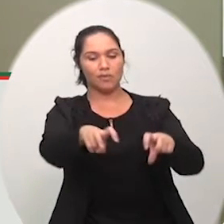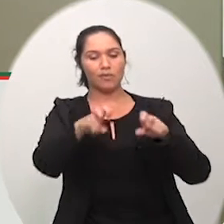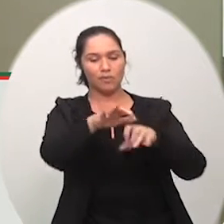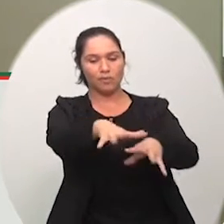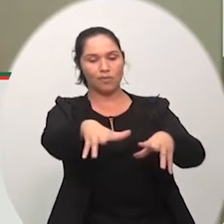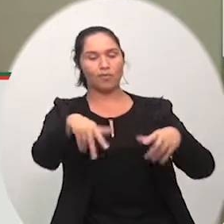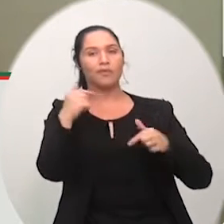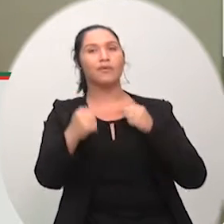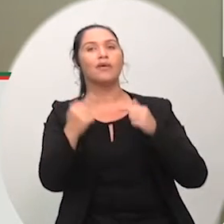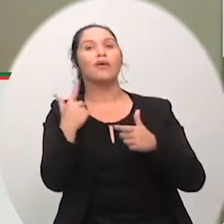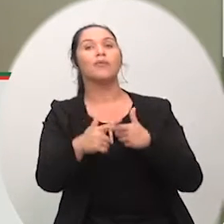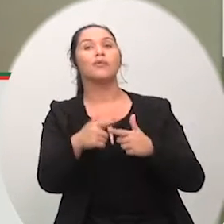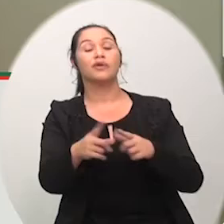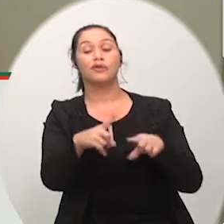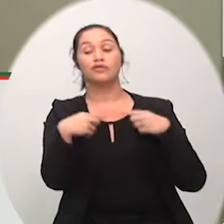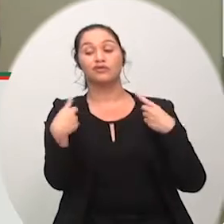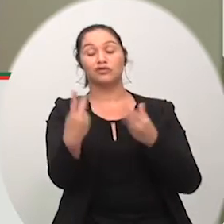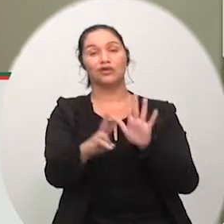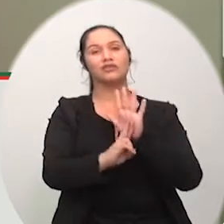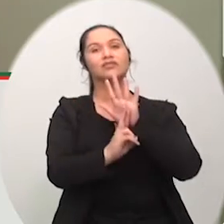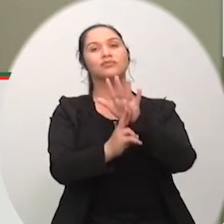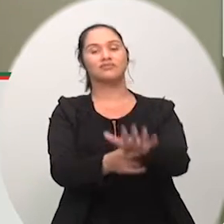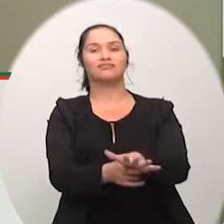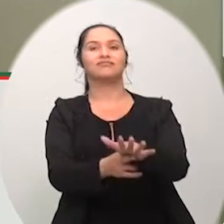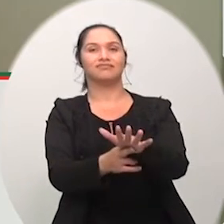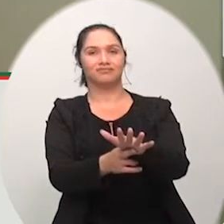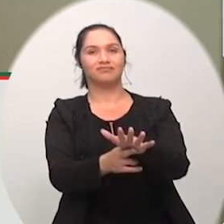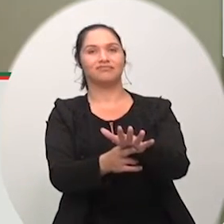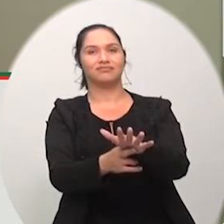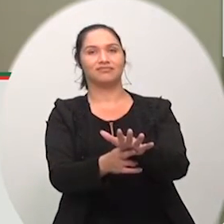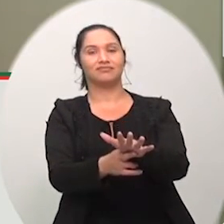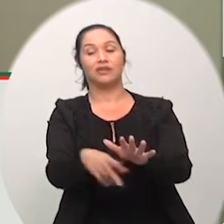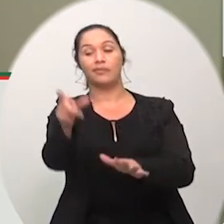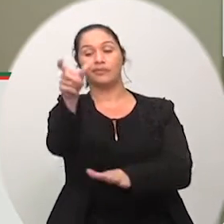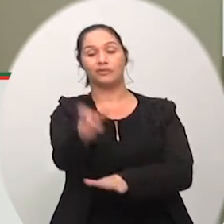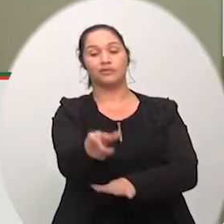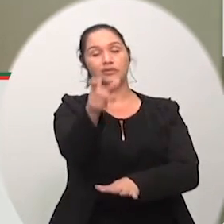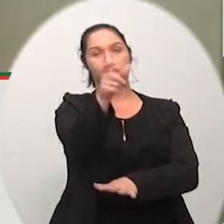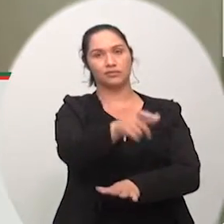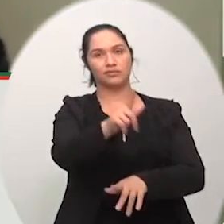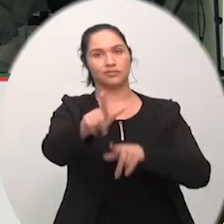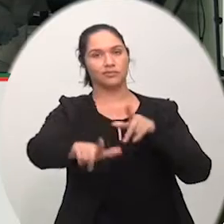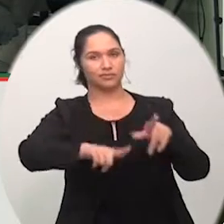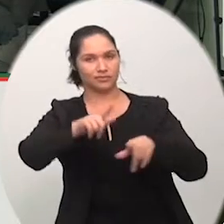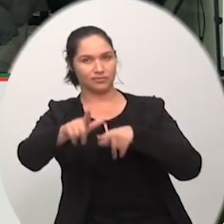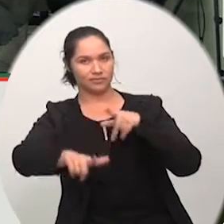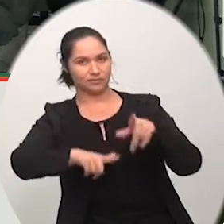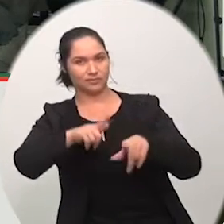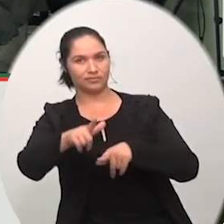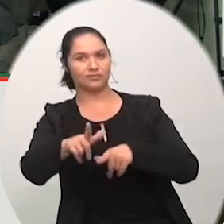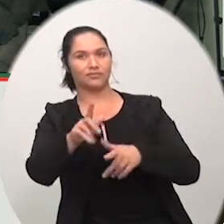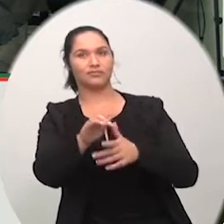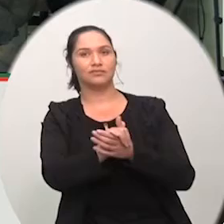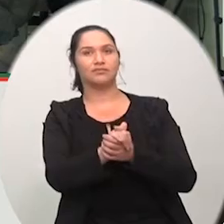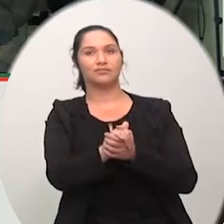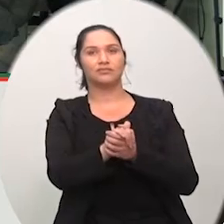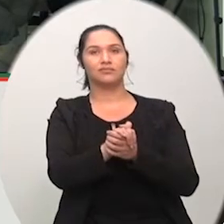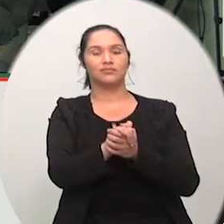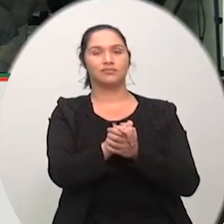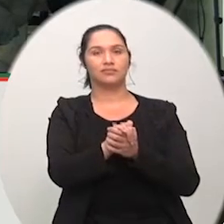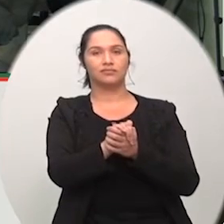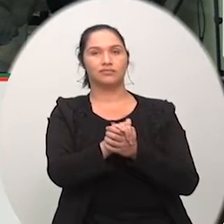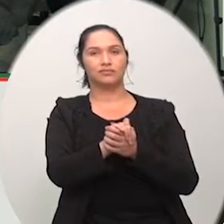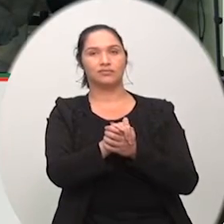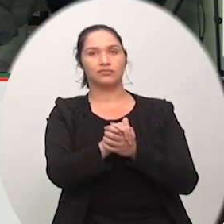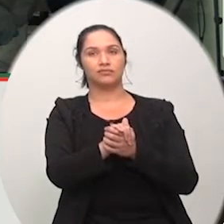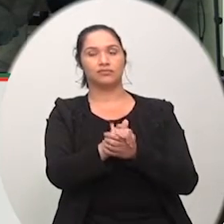cada um de vocês estará representando cada cidadão cristiumense naquele ato a moção continua em